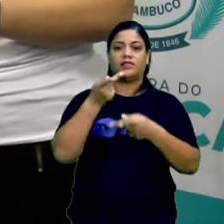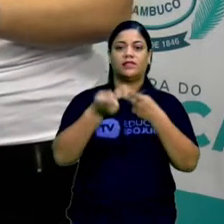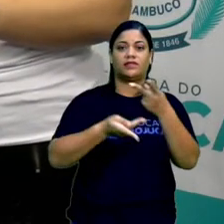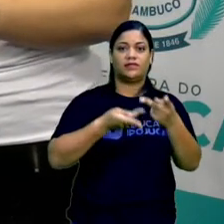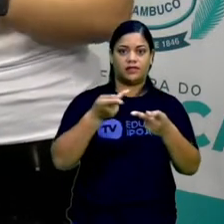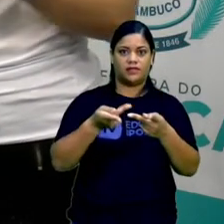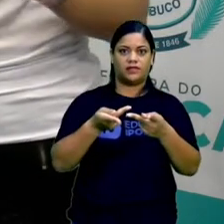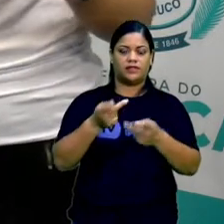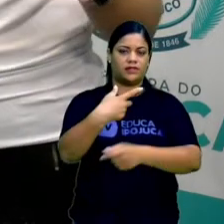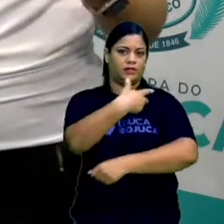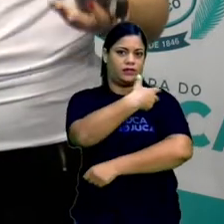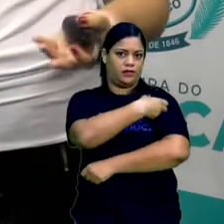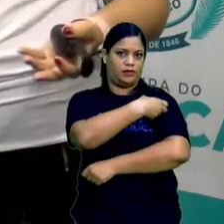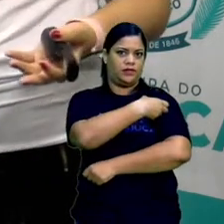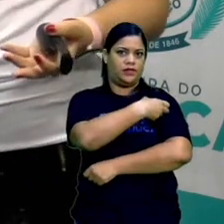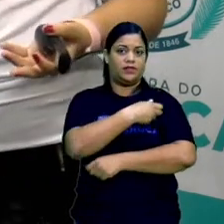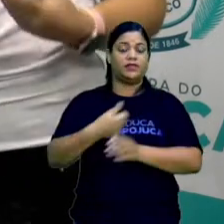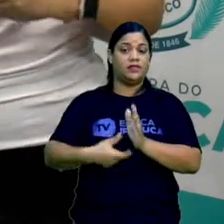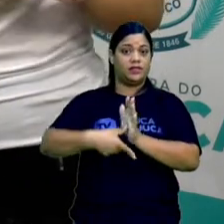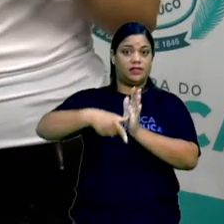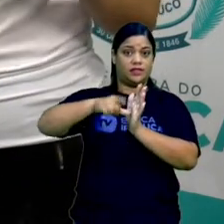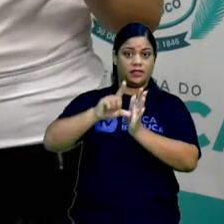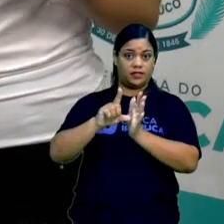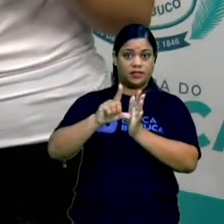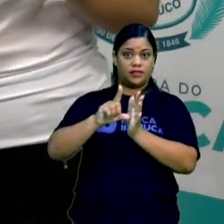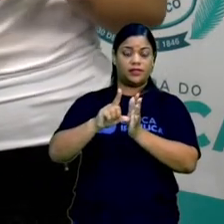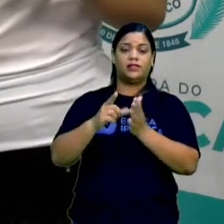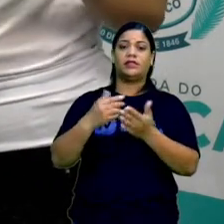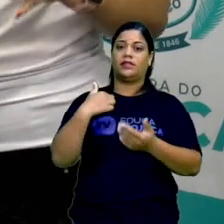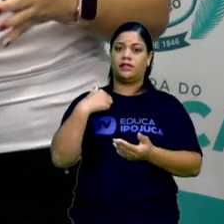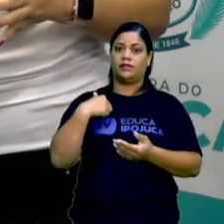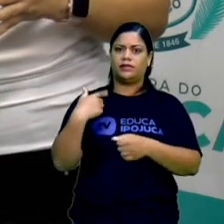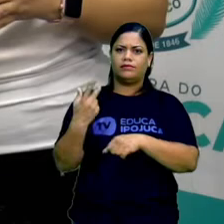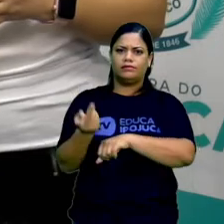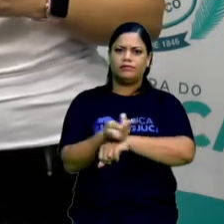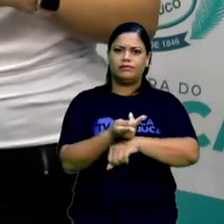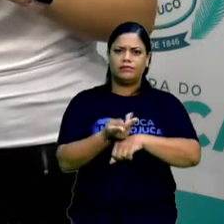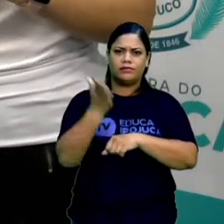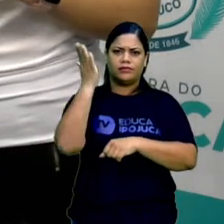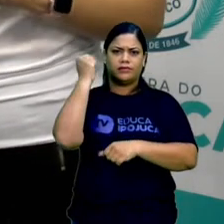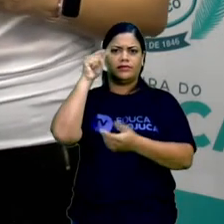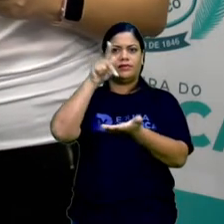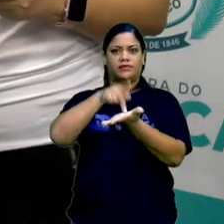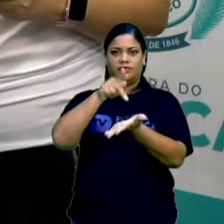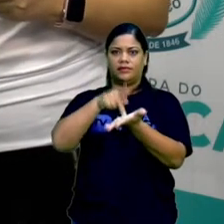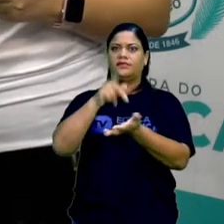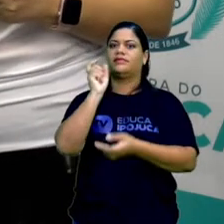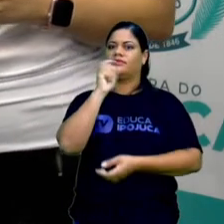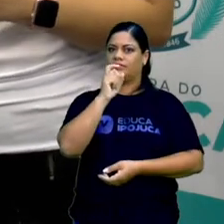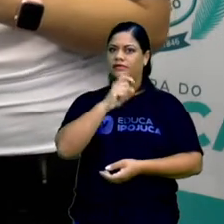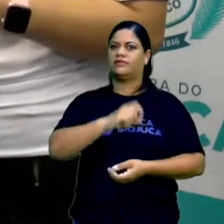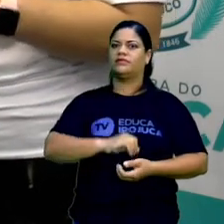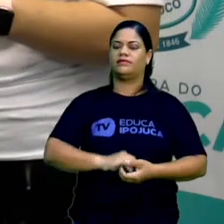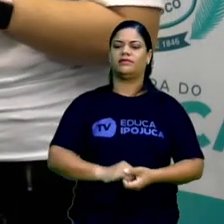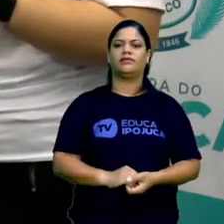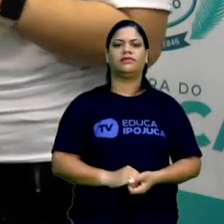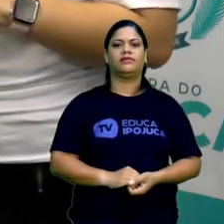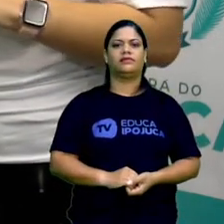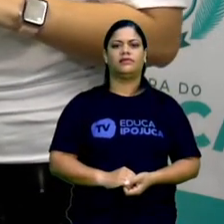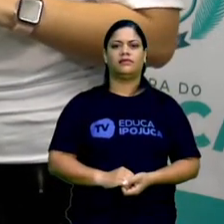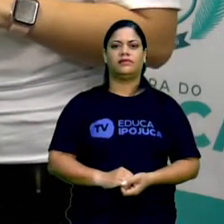vacina da gripe. Antes de eu propagar essa notícia, eu iria lá verificar a veracidade daquela informação.